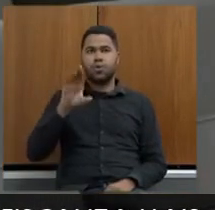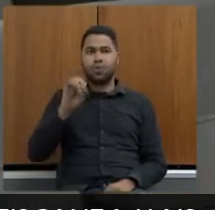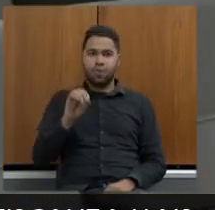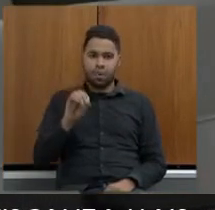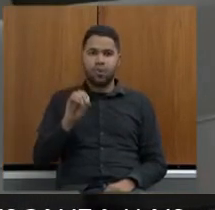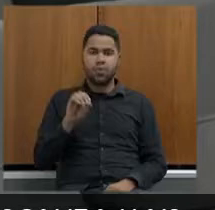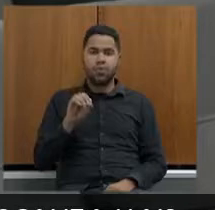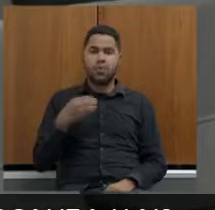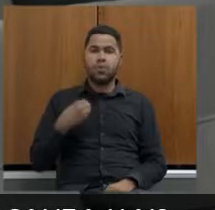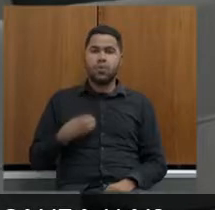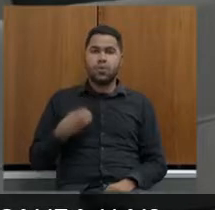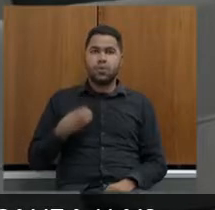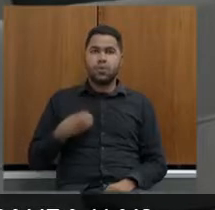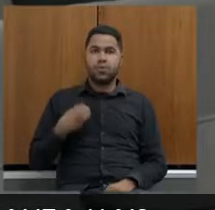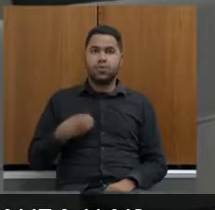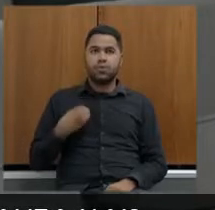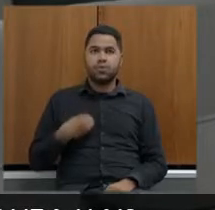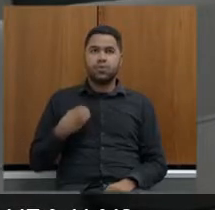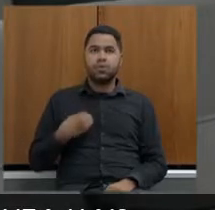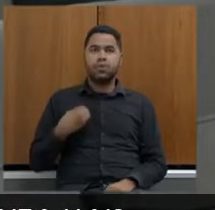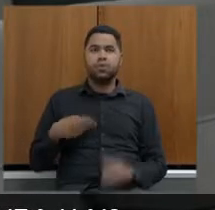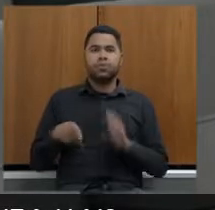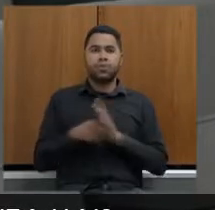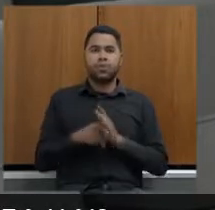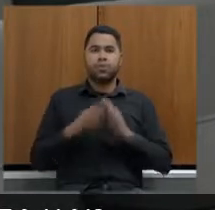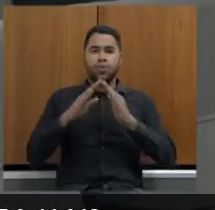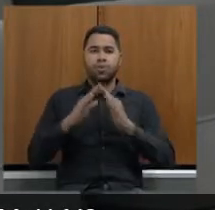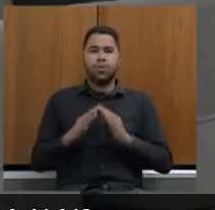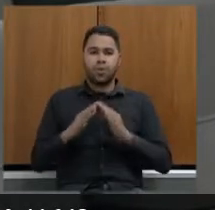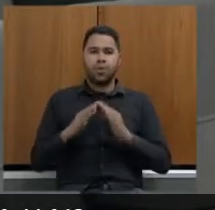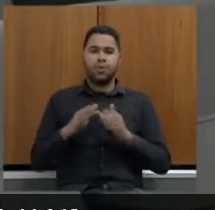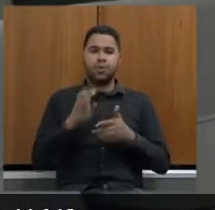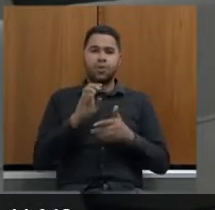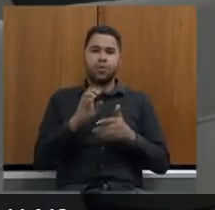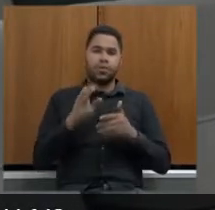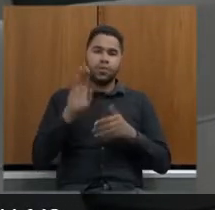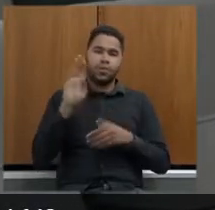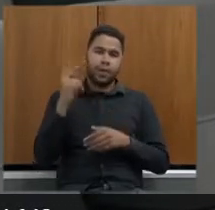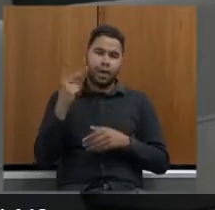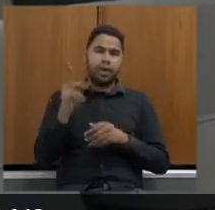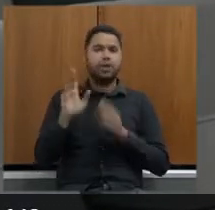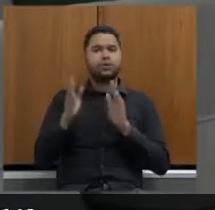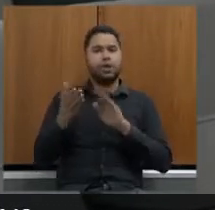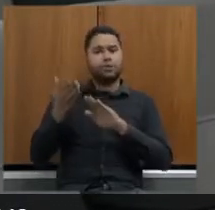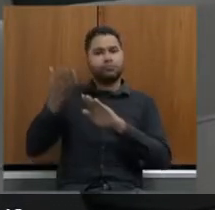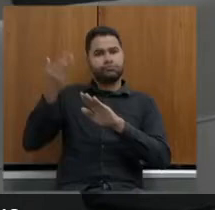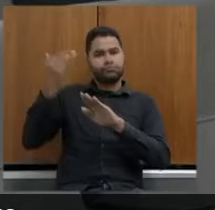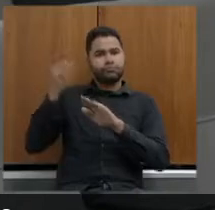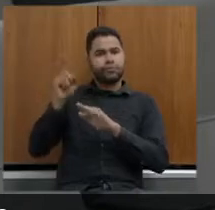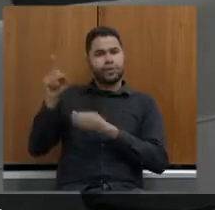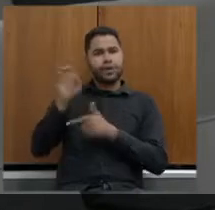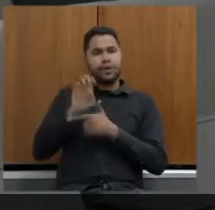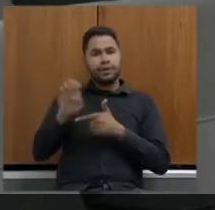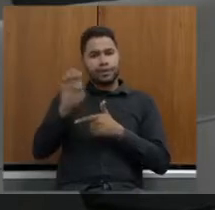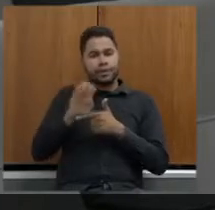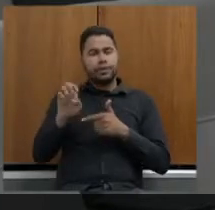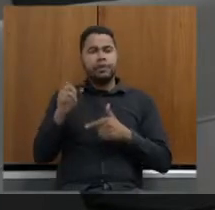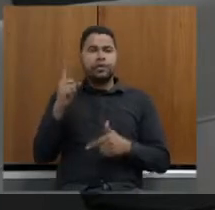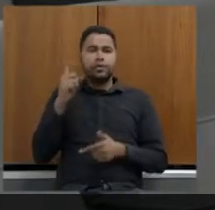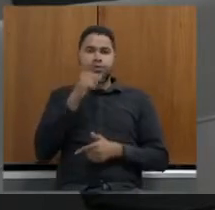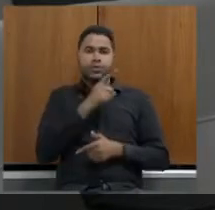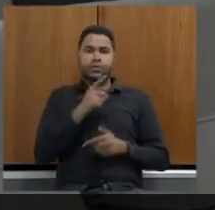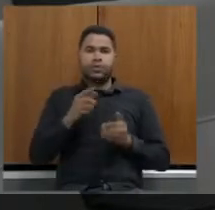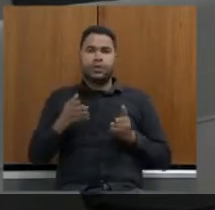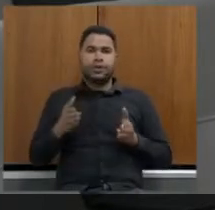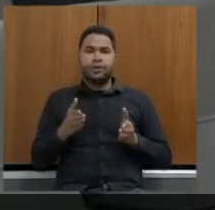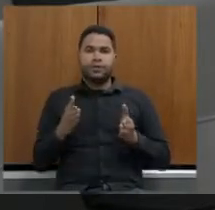eu participo sou sitiante em Esmeraldas moro aqui em Belo Horizonte já morei lá em Esmeraldas e justamente a dificuldade daquela rodovia